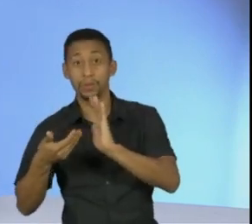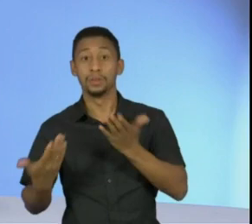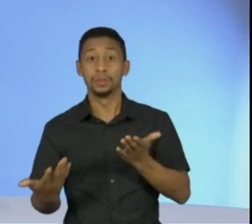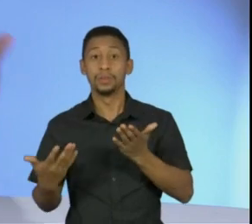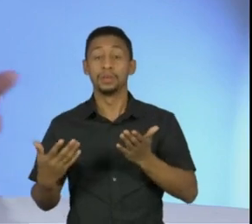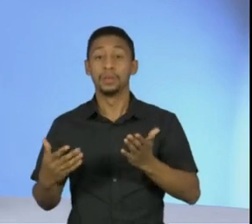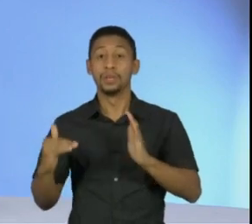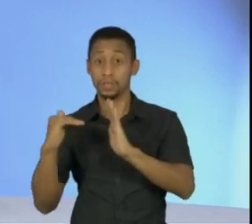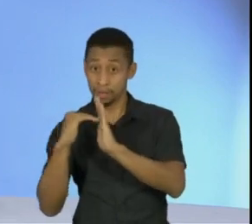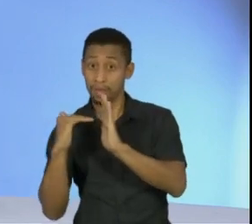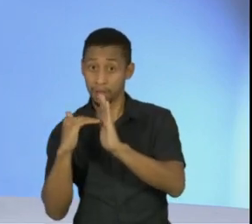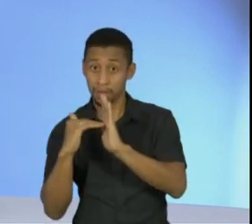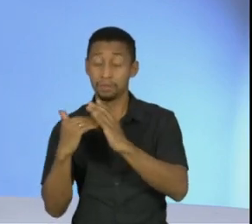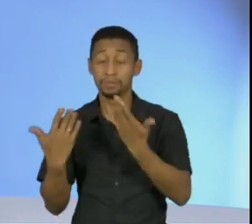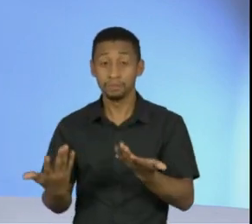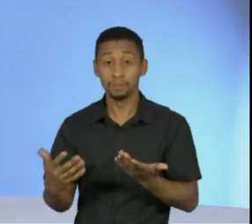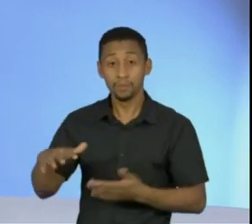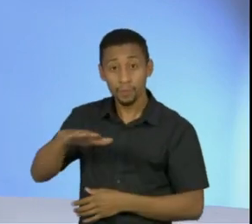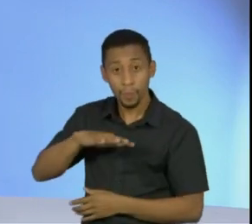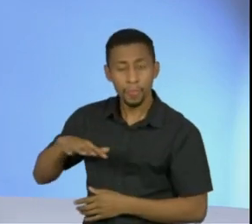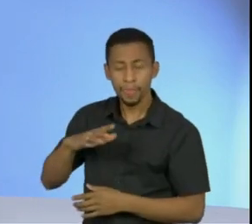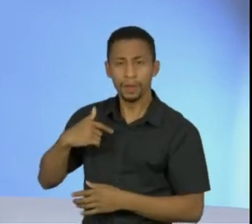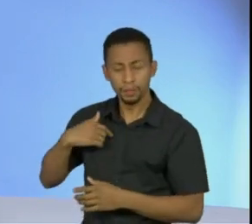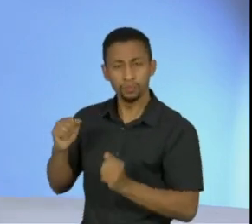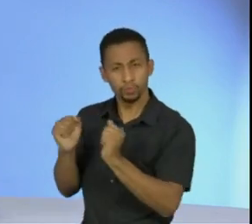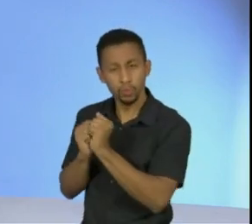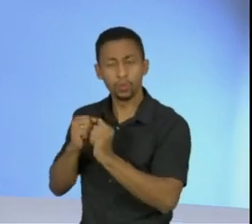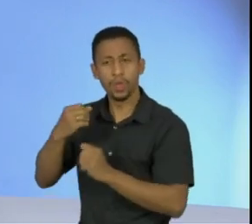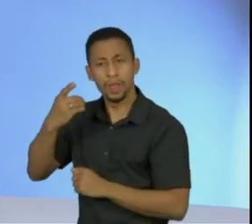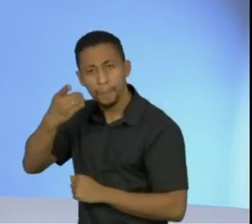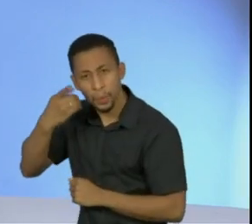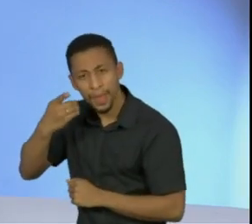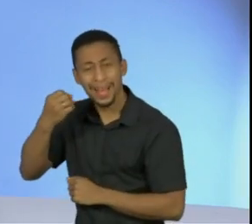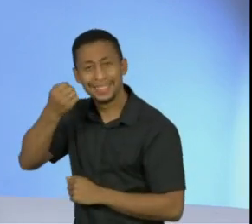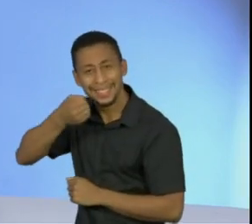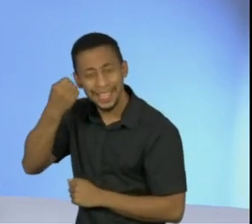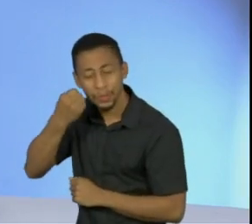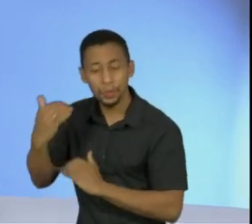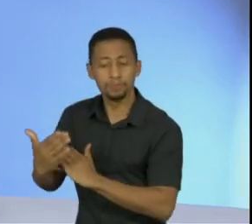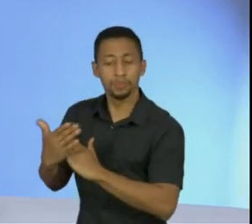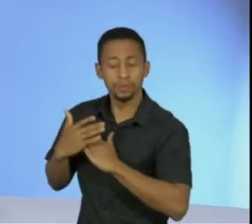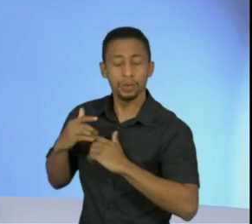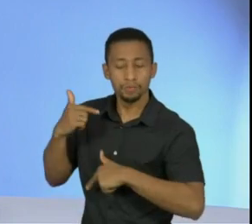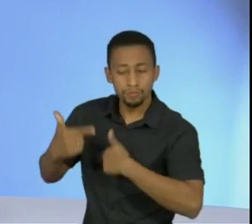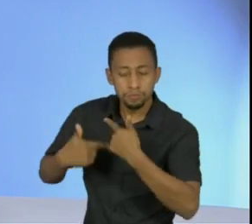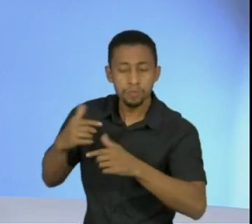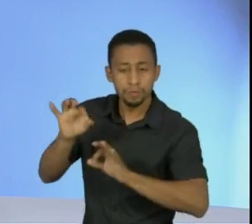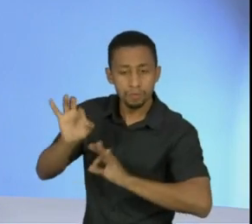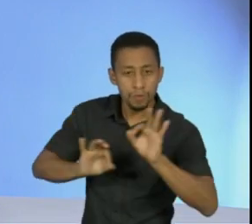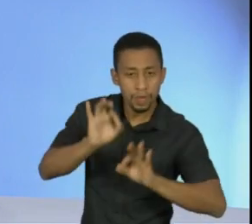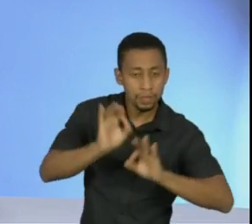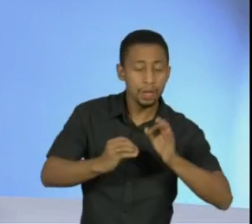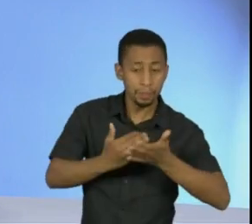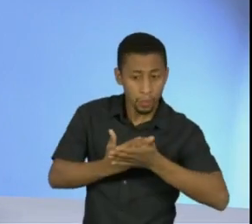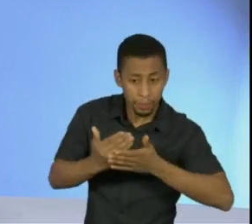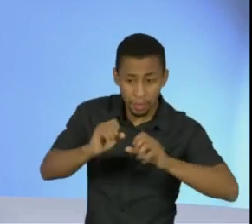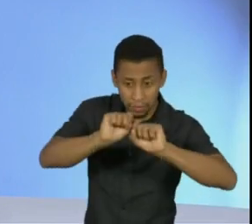prefeitos e lideranças e deputados e senadores que ajudaram a construir esse processo fundamental que precisa se colocar em prática nesse país. Está